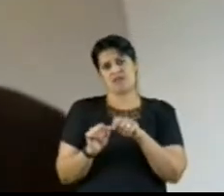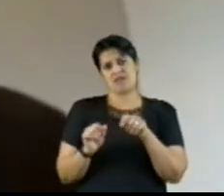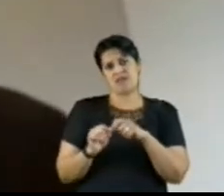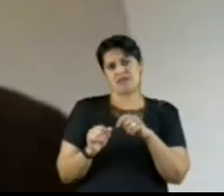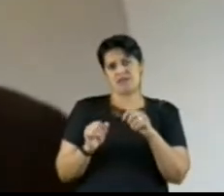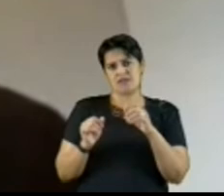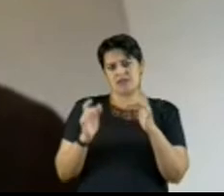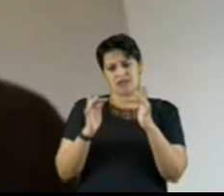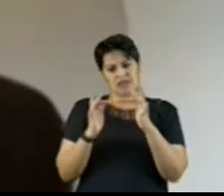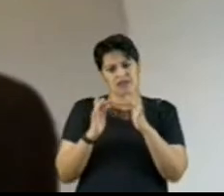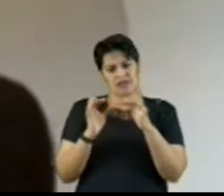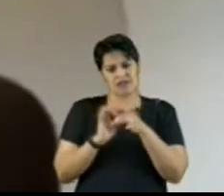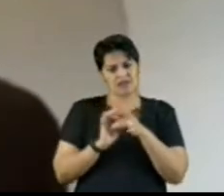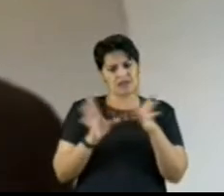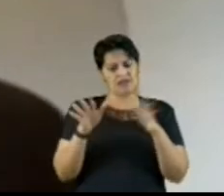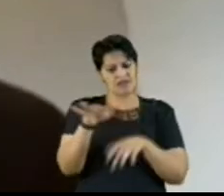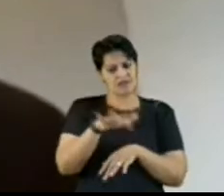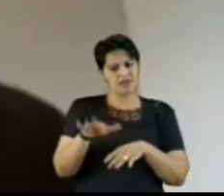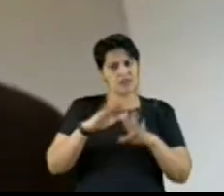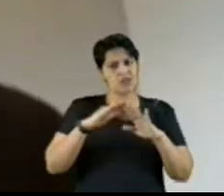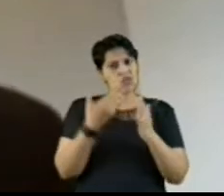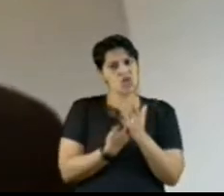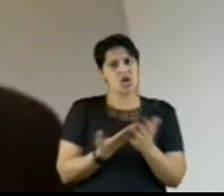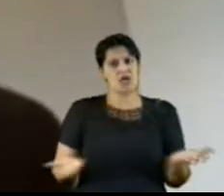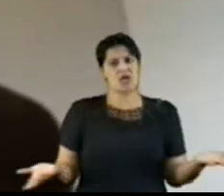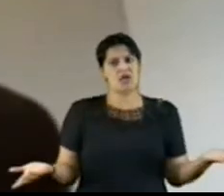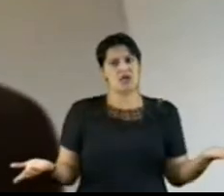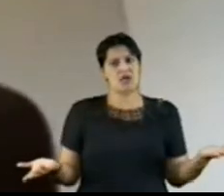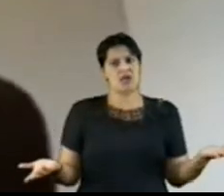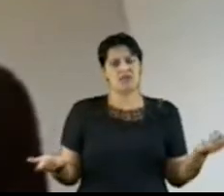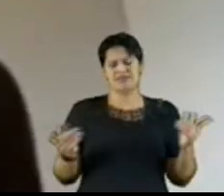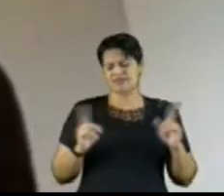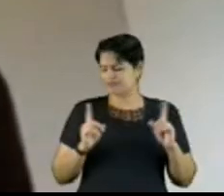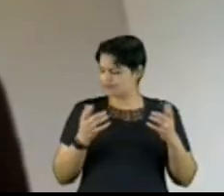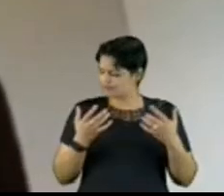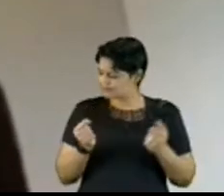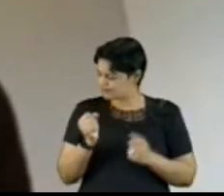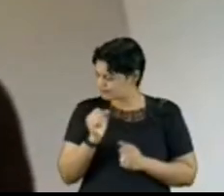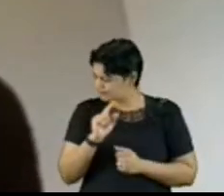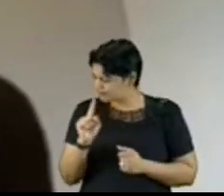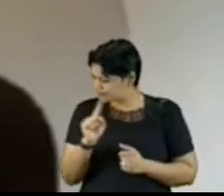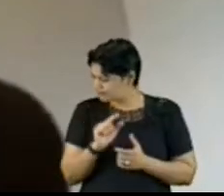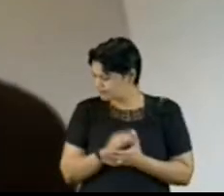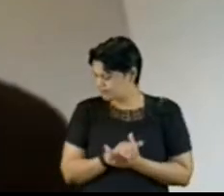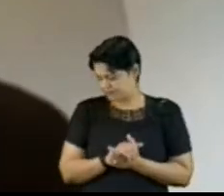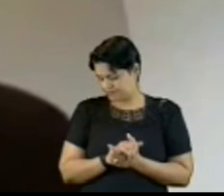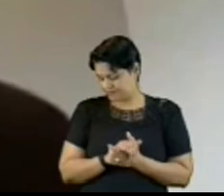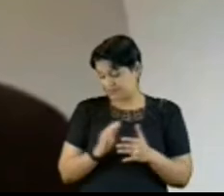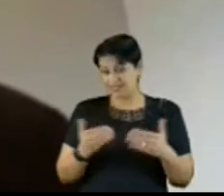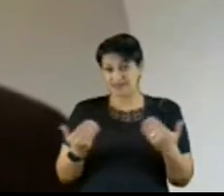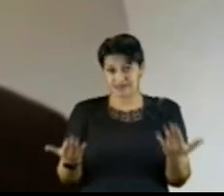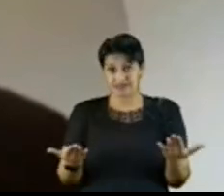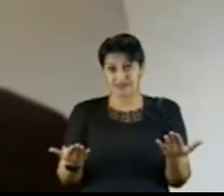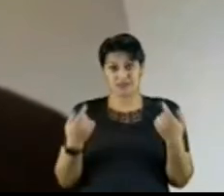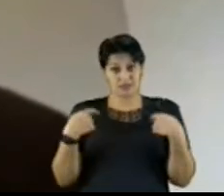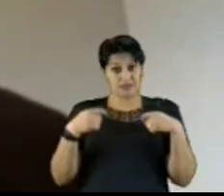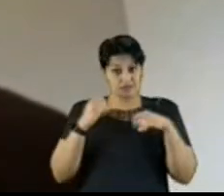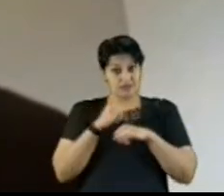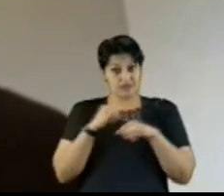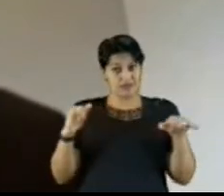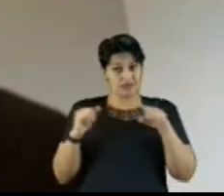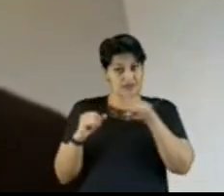apresentada pela Comissão de Educação da Câmara dos Deputados. Nesse sentido, cabe lembrar